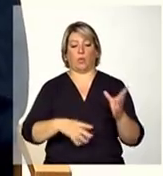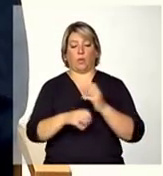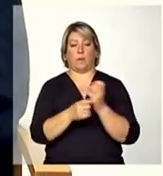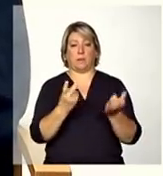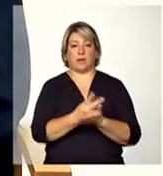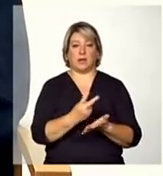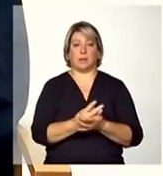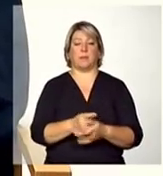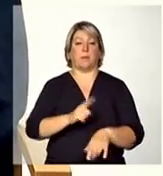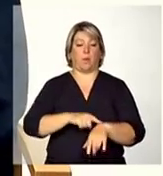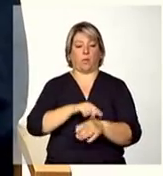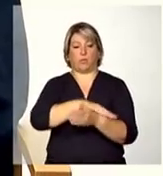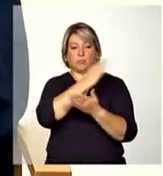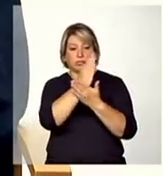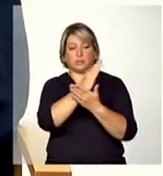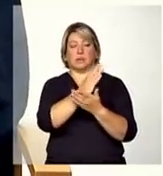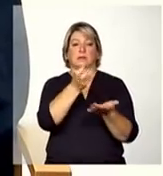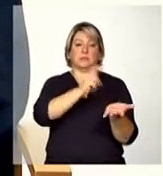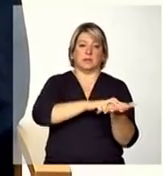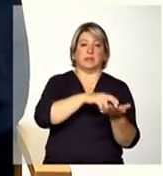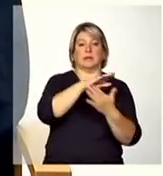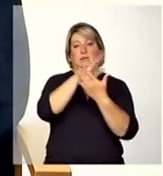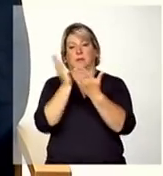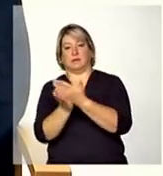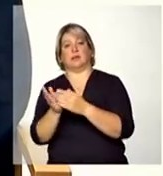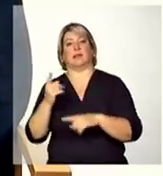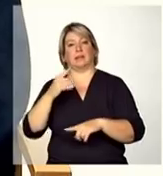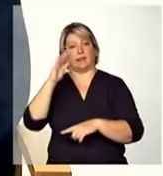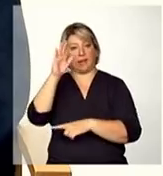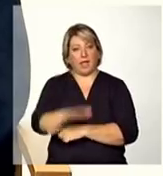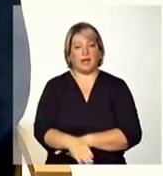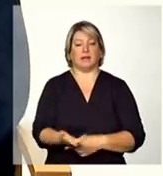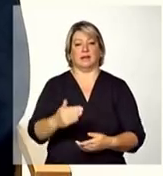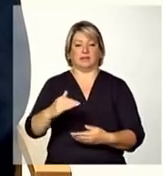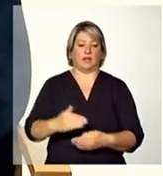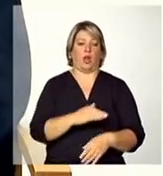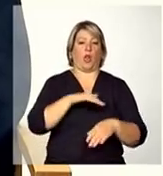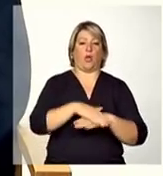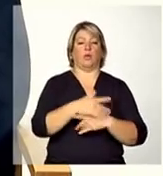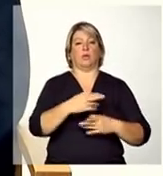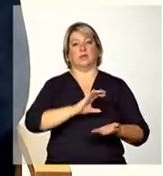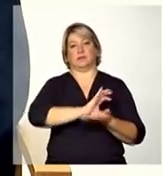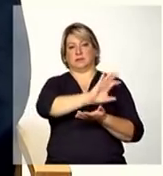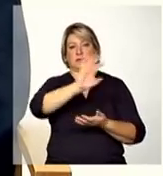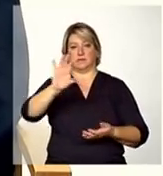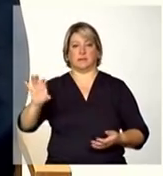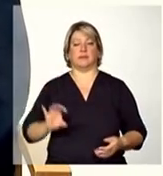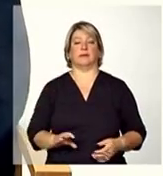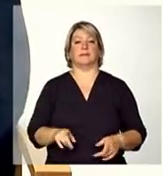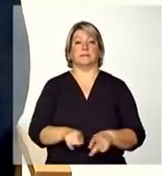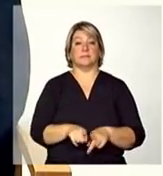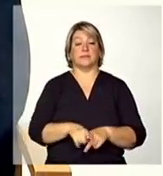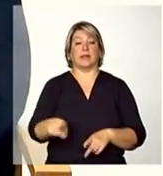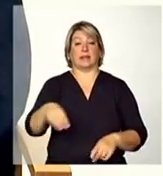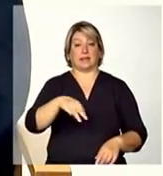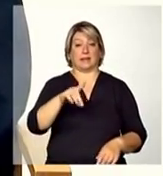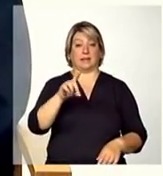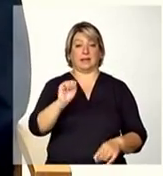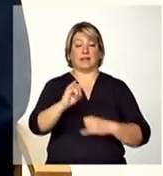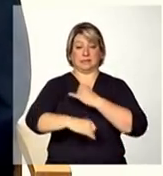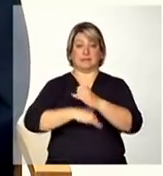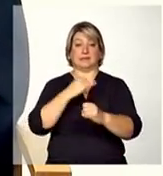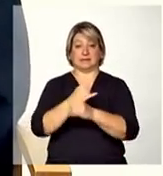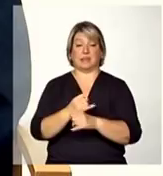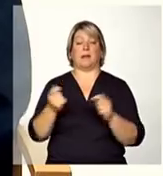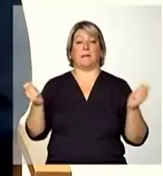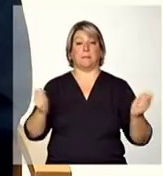referência está também escrita nas normativas que a gente tem hoje disponível no site do MDS que depois a gente pode divulgar o